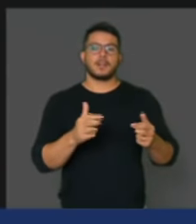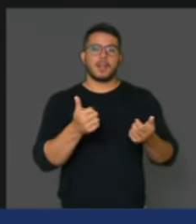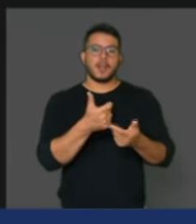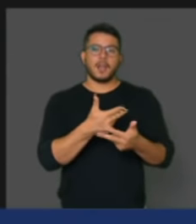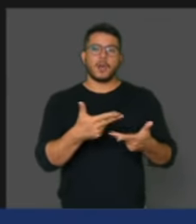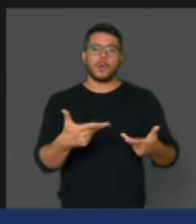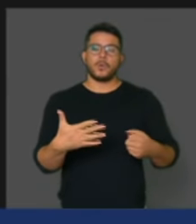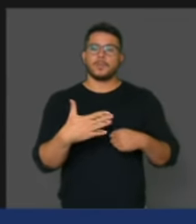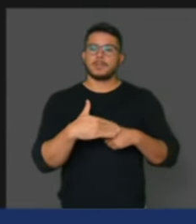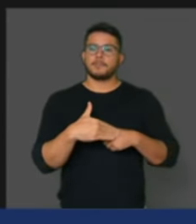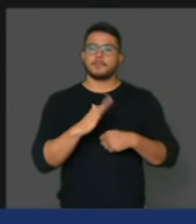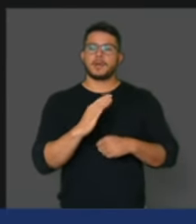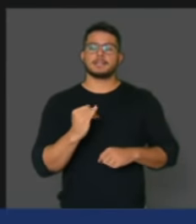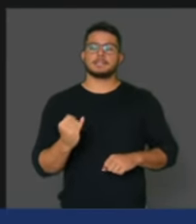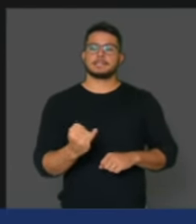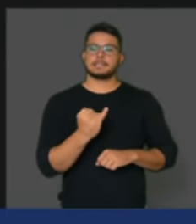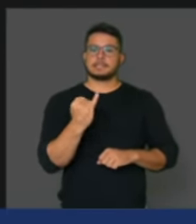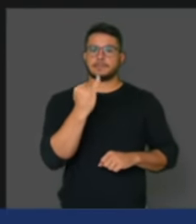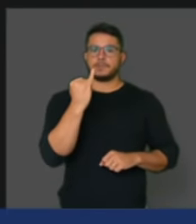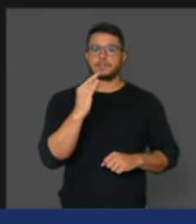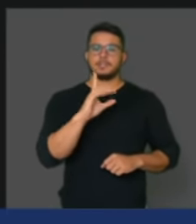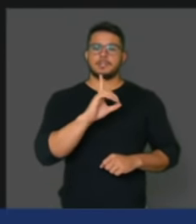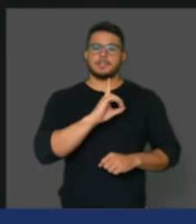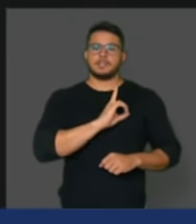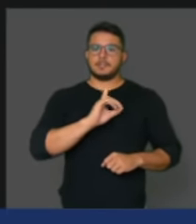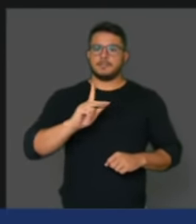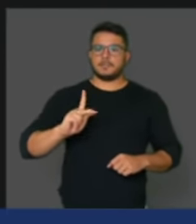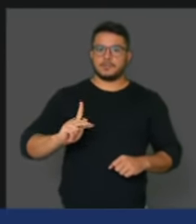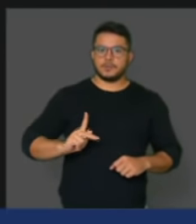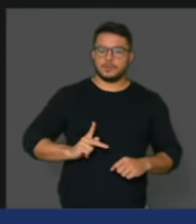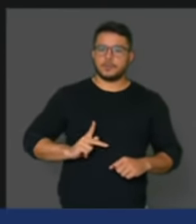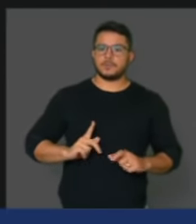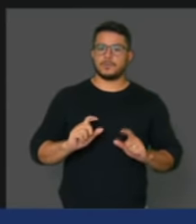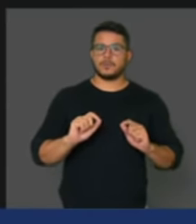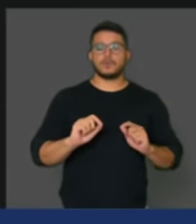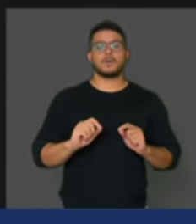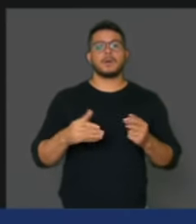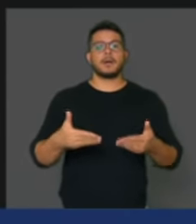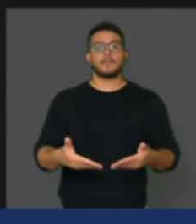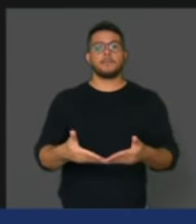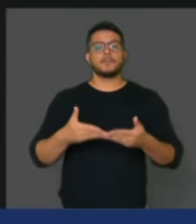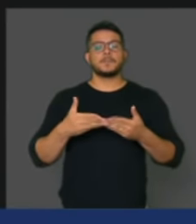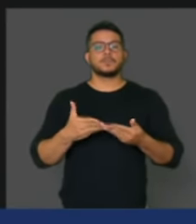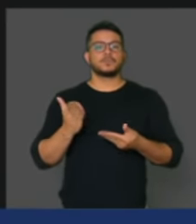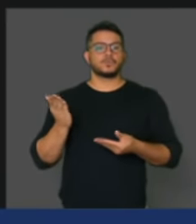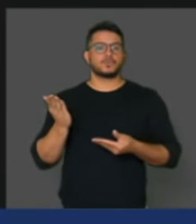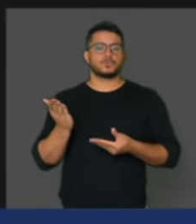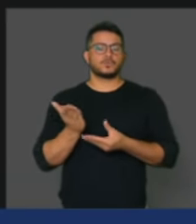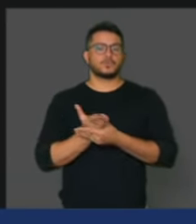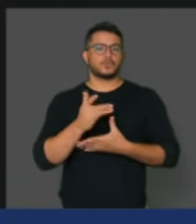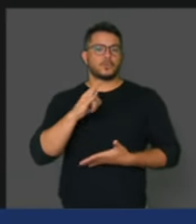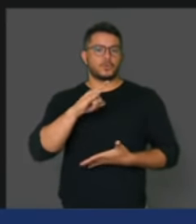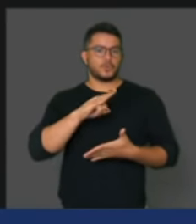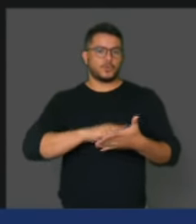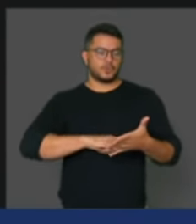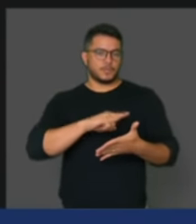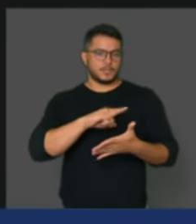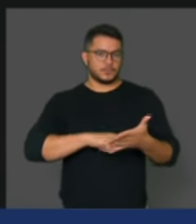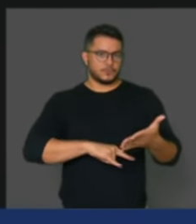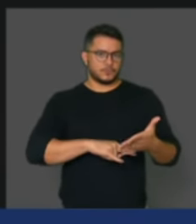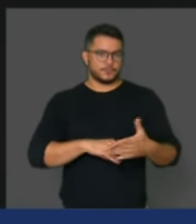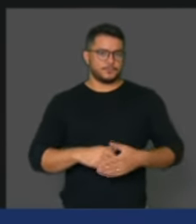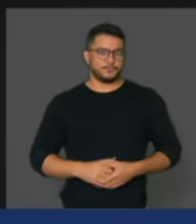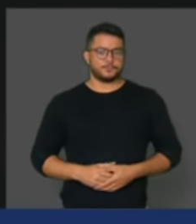à Defensoria Pública Brasileira, que é a requisição de documentos junto aos órgãos públicos, senhor presidente.